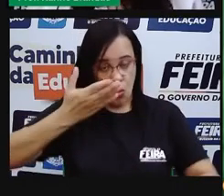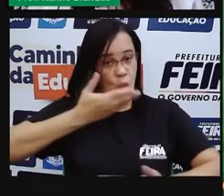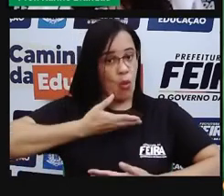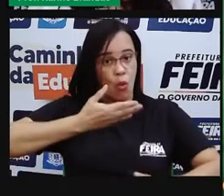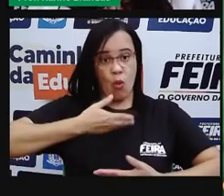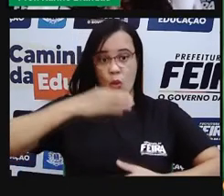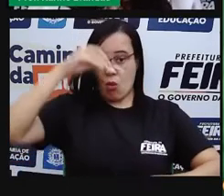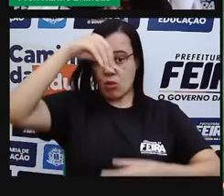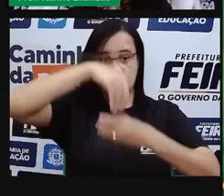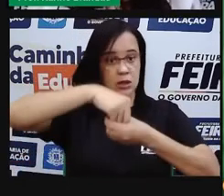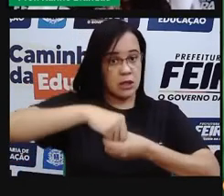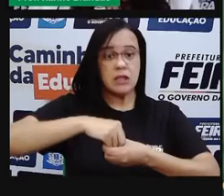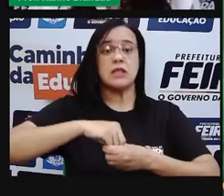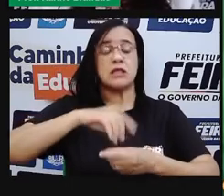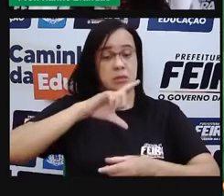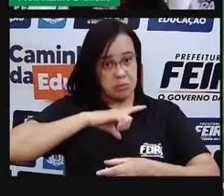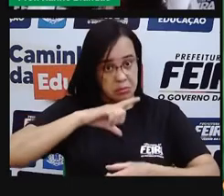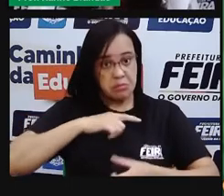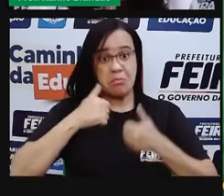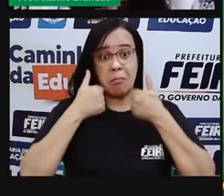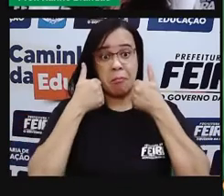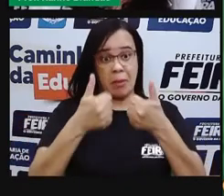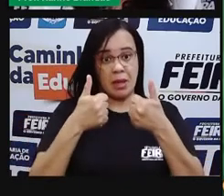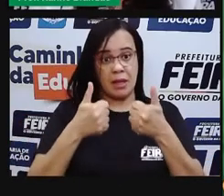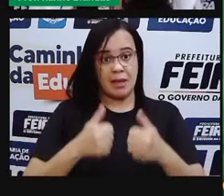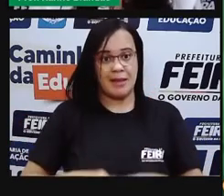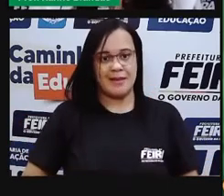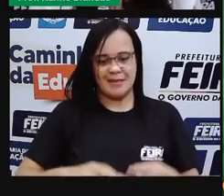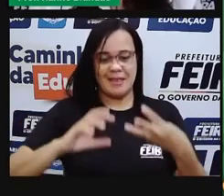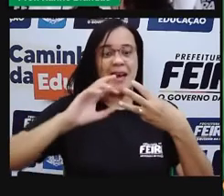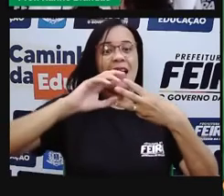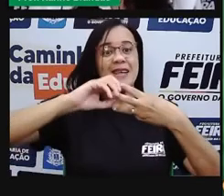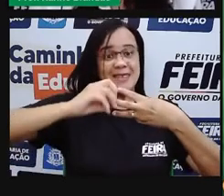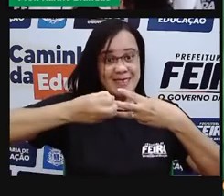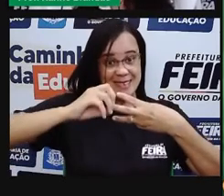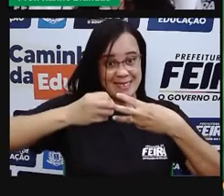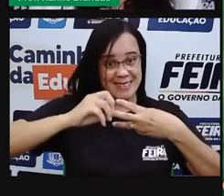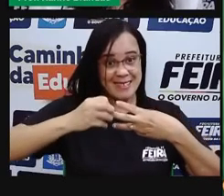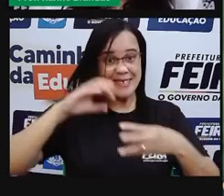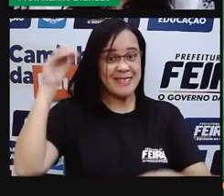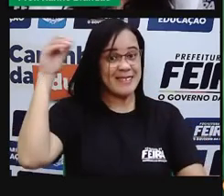funcionem da melhor forma possível. Olha que legal, olha que interessante.